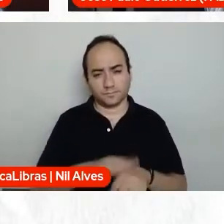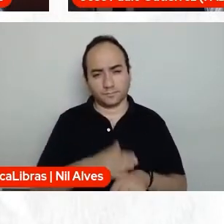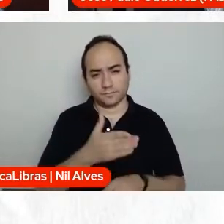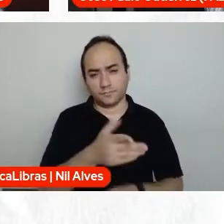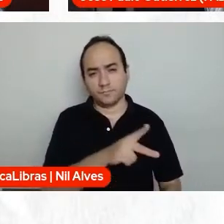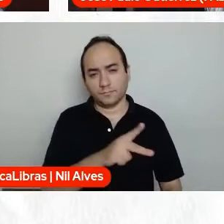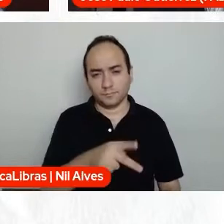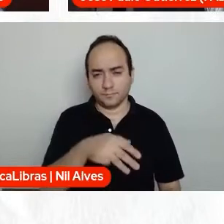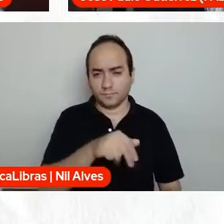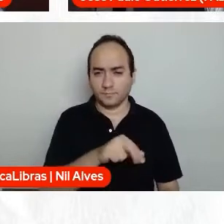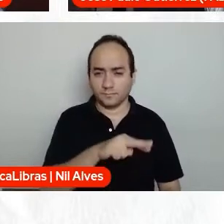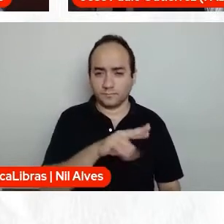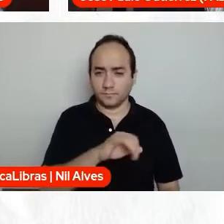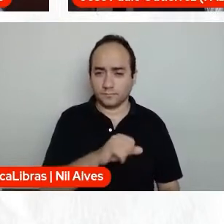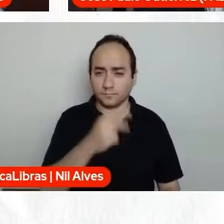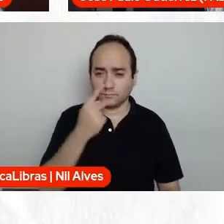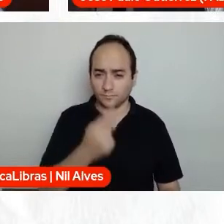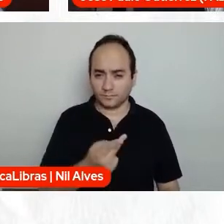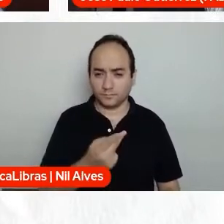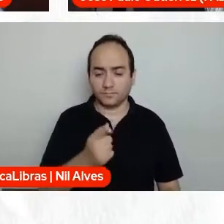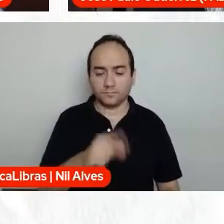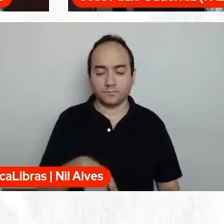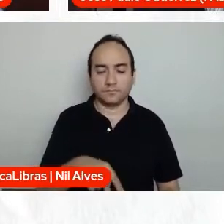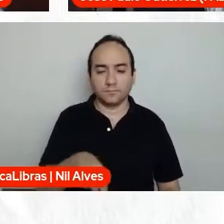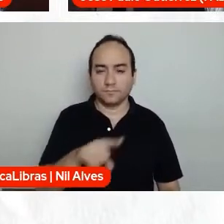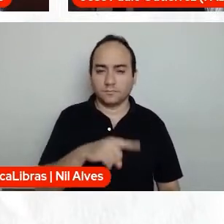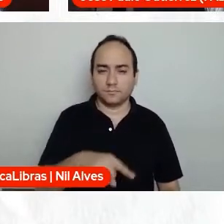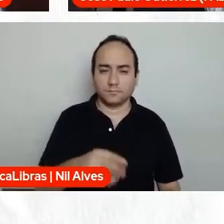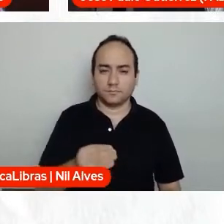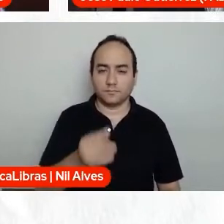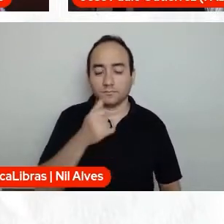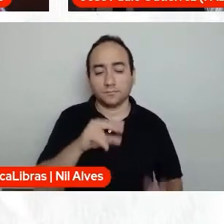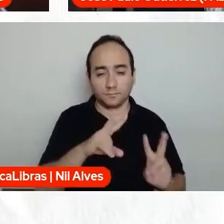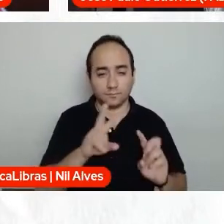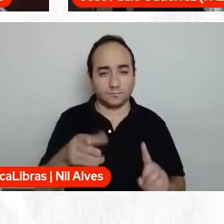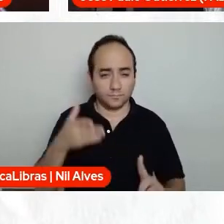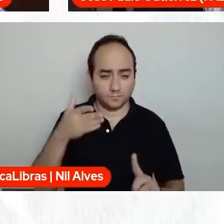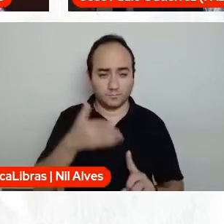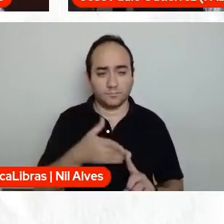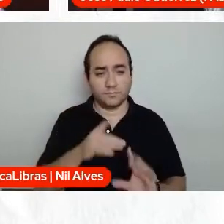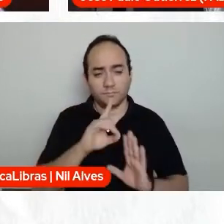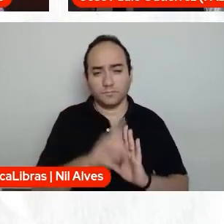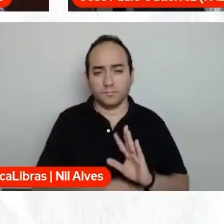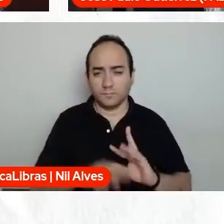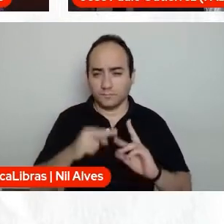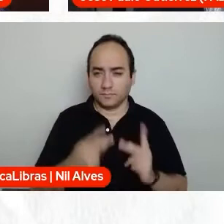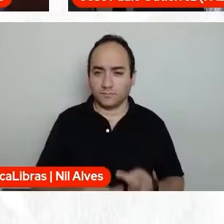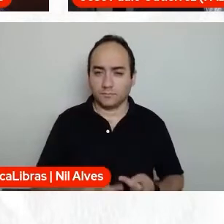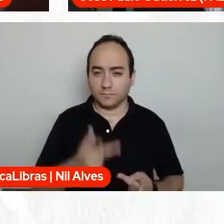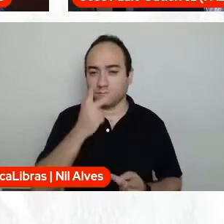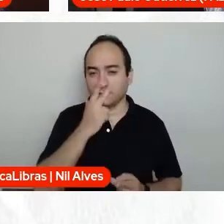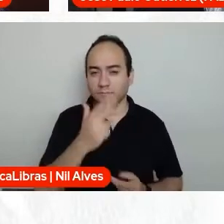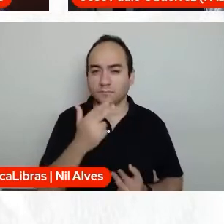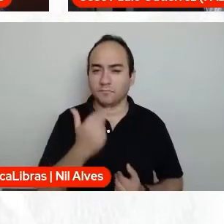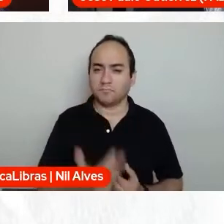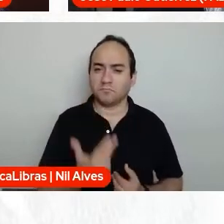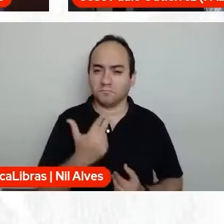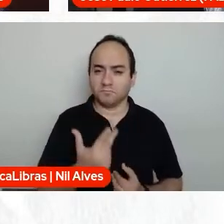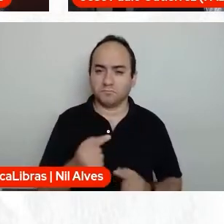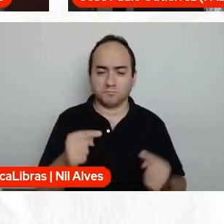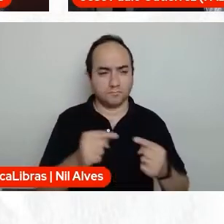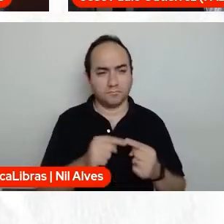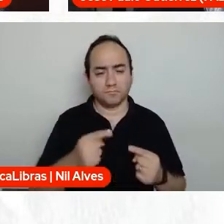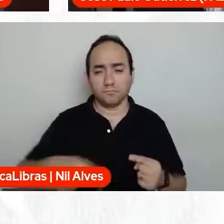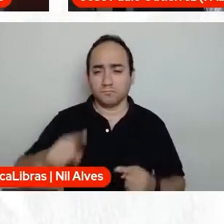Maria Beatriz disse, né? Eles ainda, quando você fala diretamente direitos humanos, acaba tendo uma linguagem com a qual eles ainda não